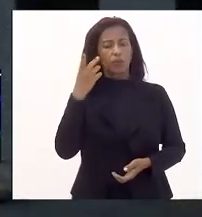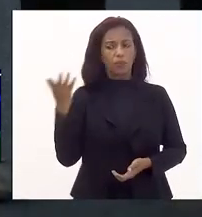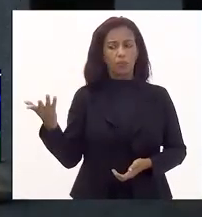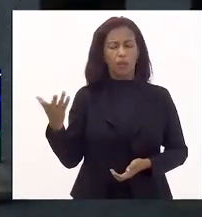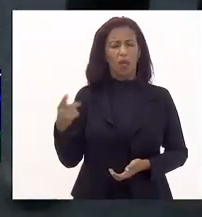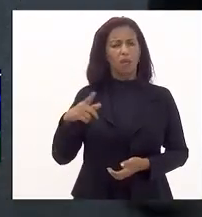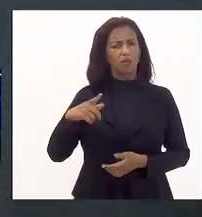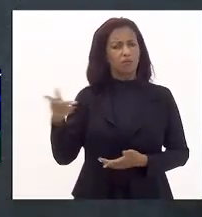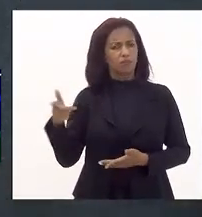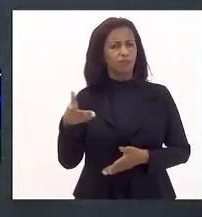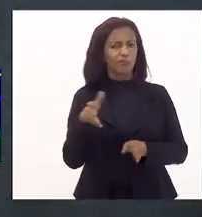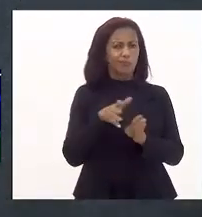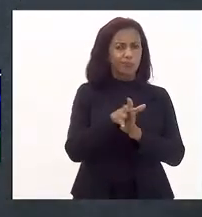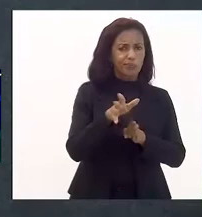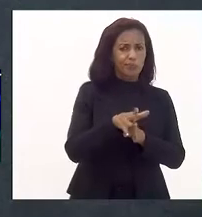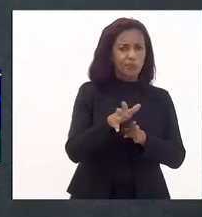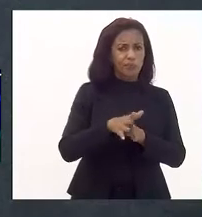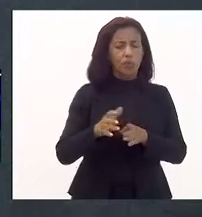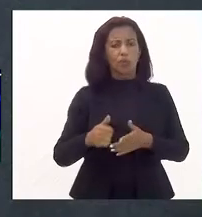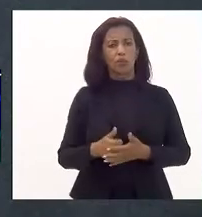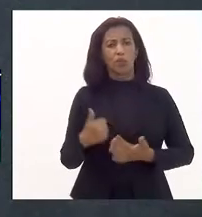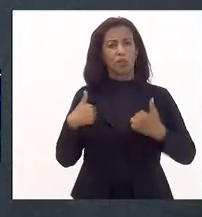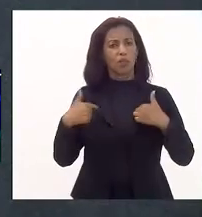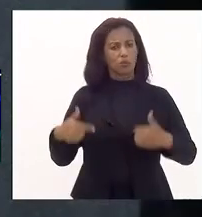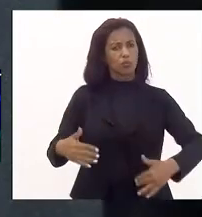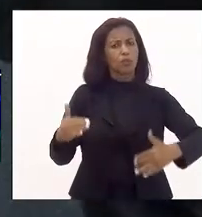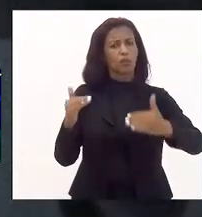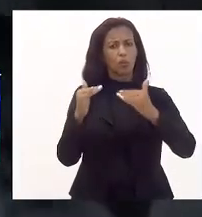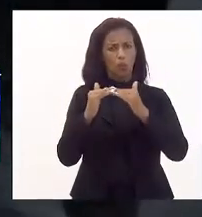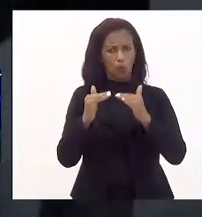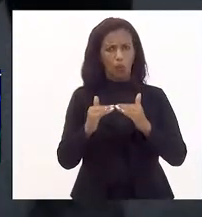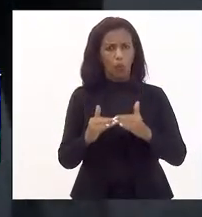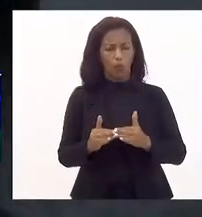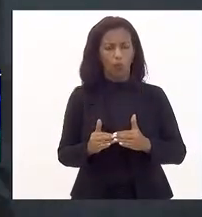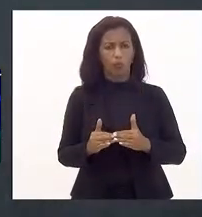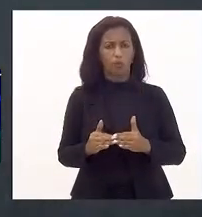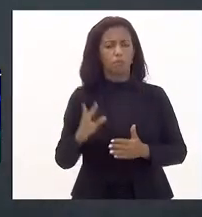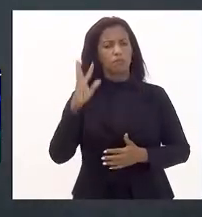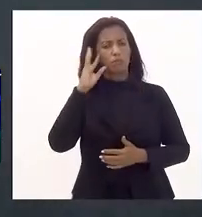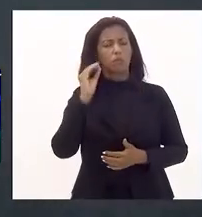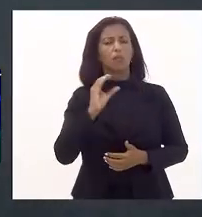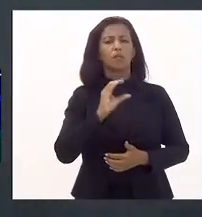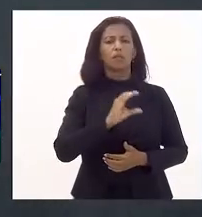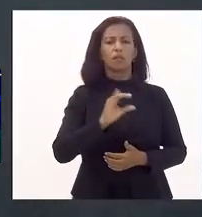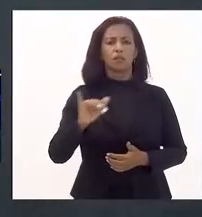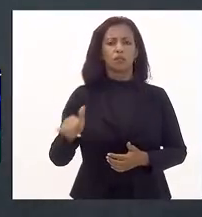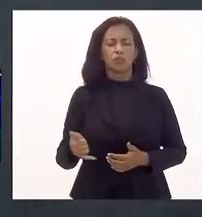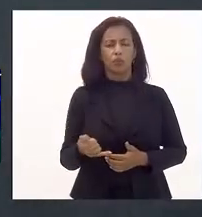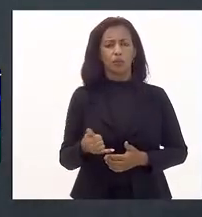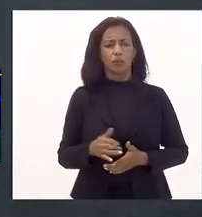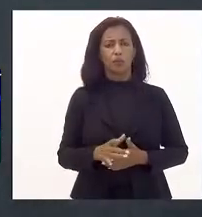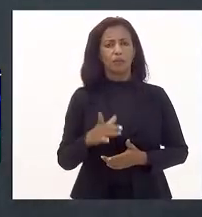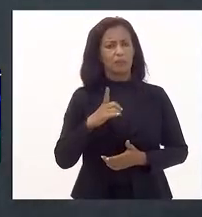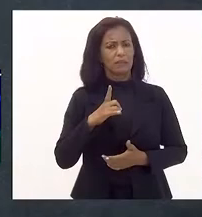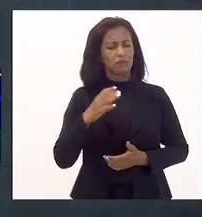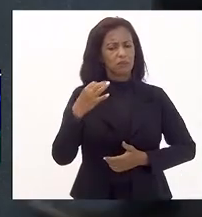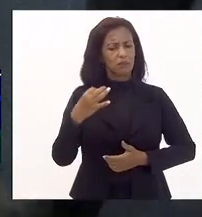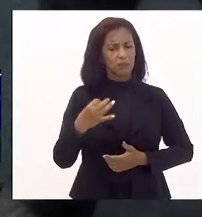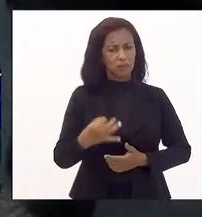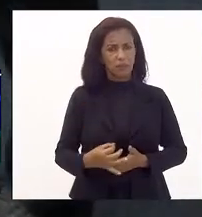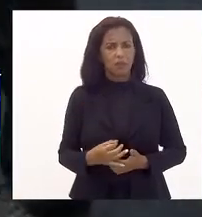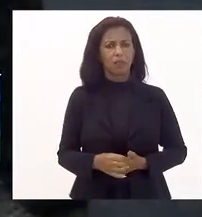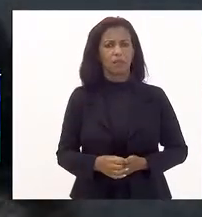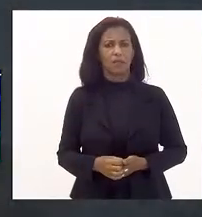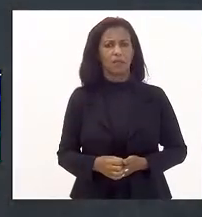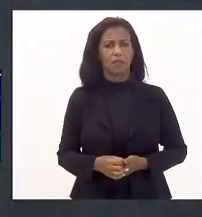orientou a fazer, e estou aqui em concordância com a decisão da CCJ. Tenho absoluta certeza que,